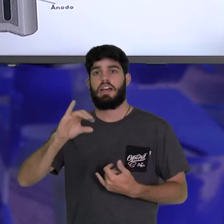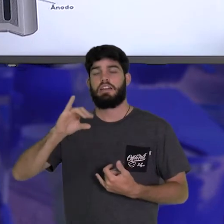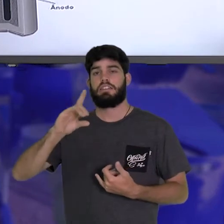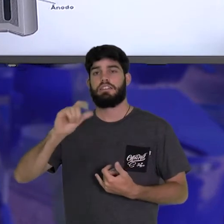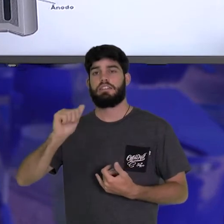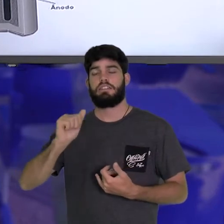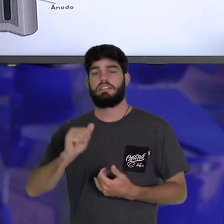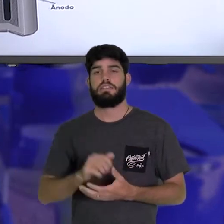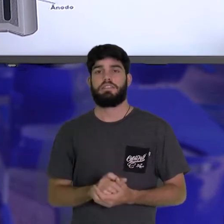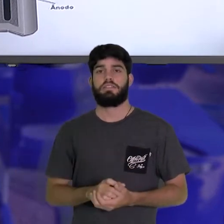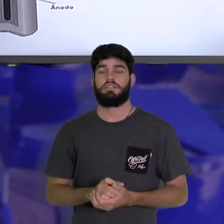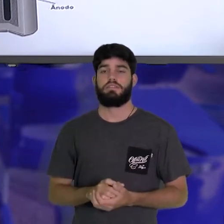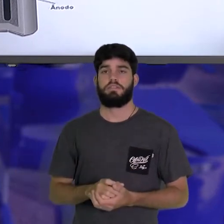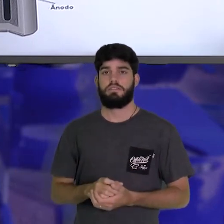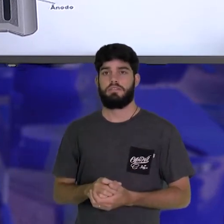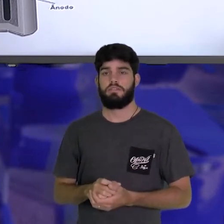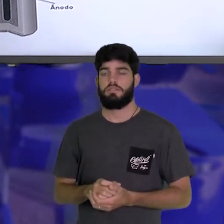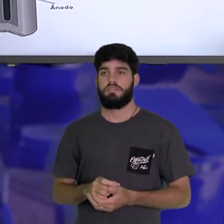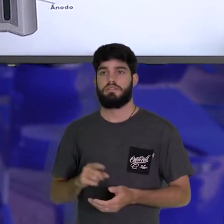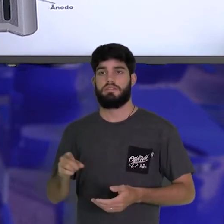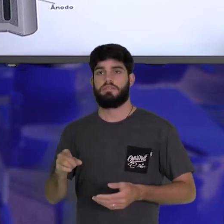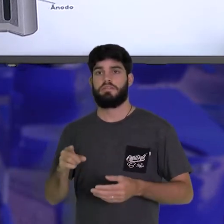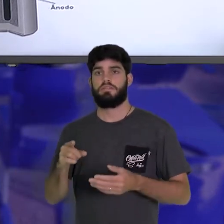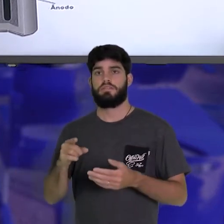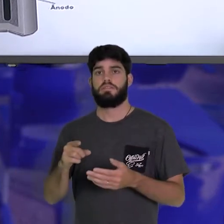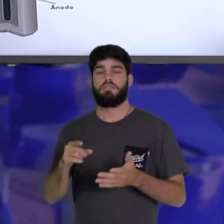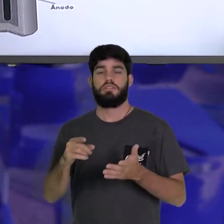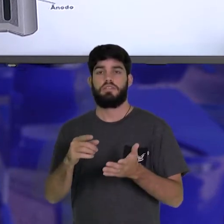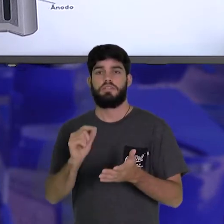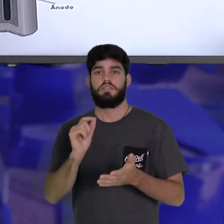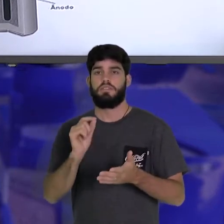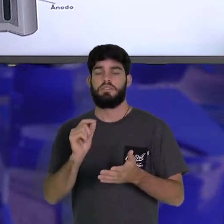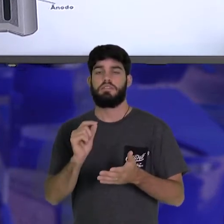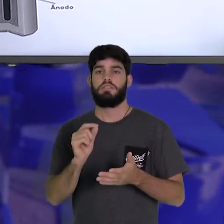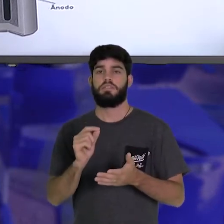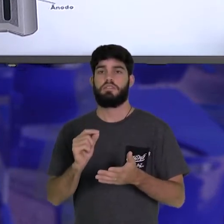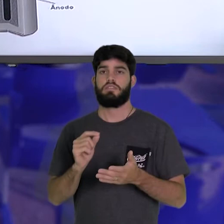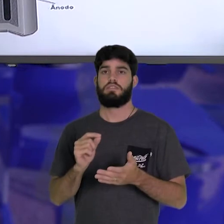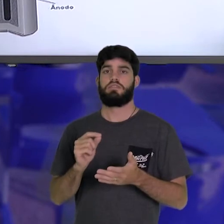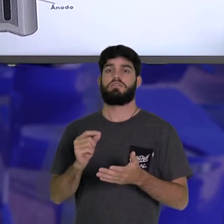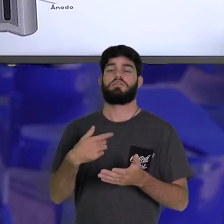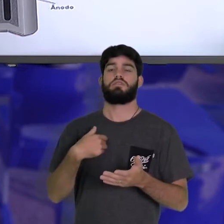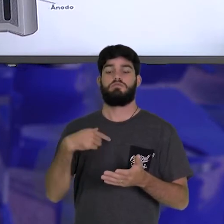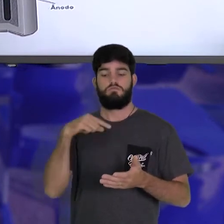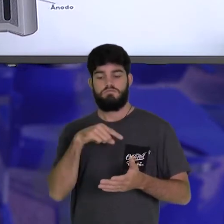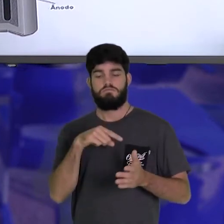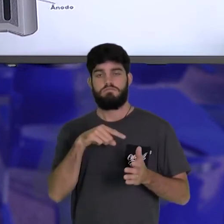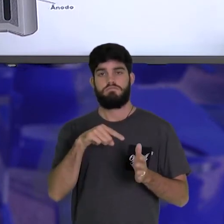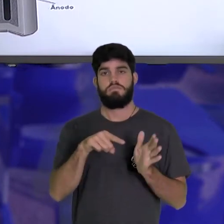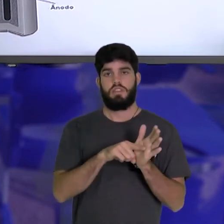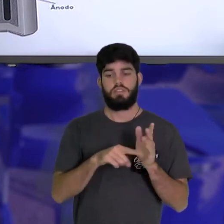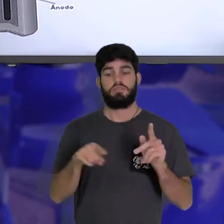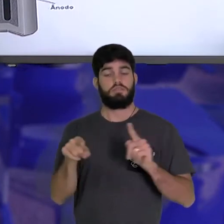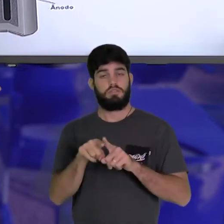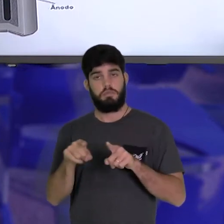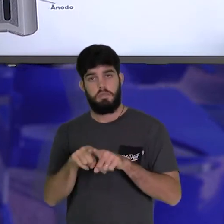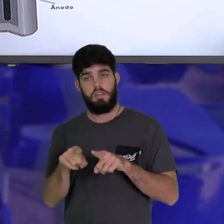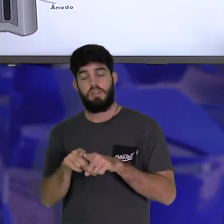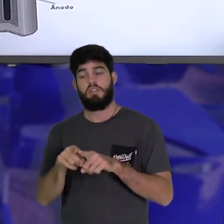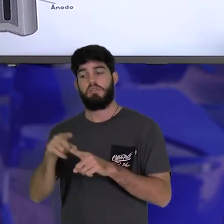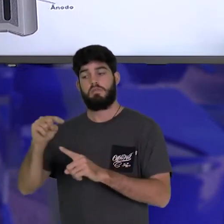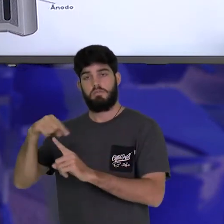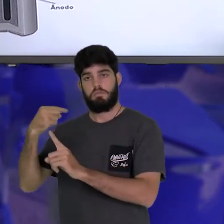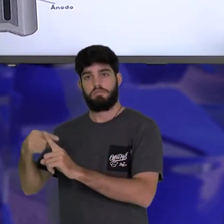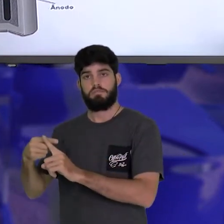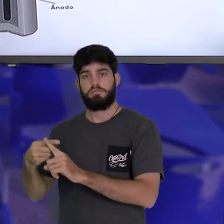o cátodo, uma pasta com material que sofrerá redução eletrônica, o polo negativo, o ânodo, e o polo positivo, toda a